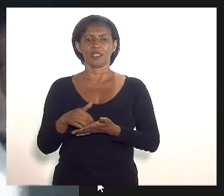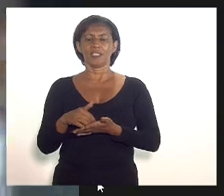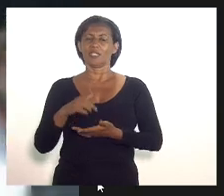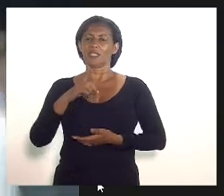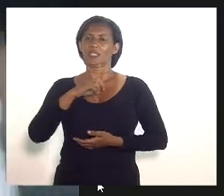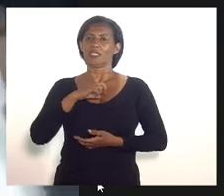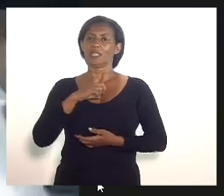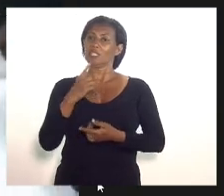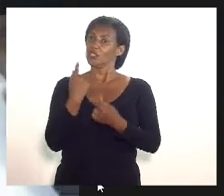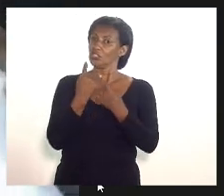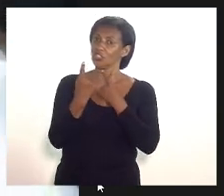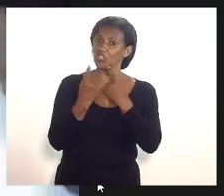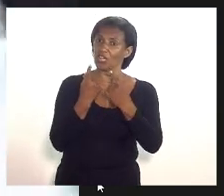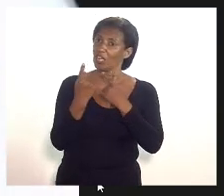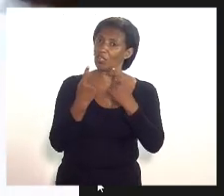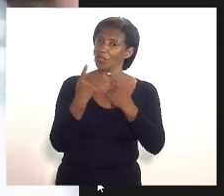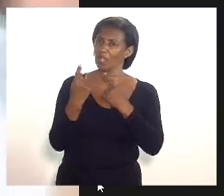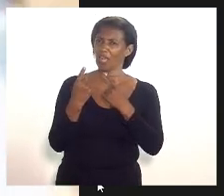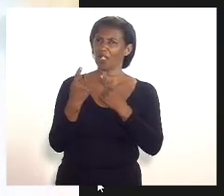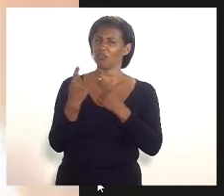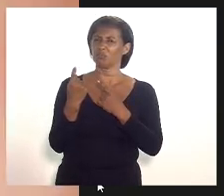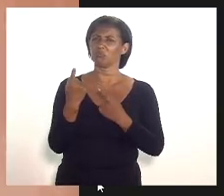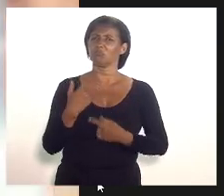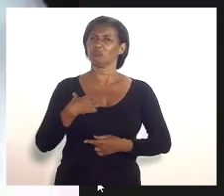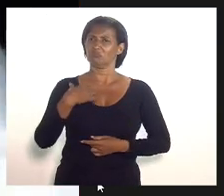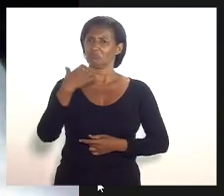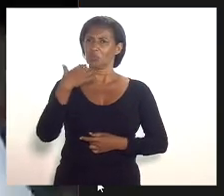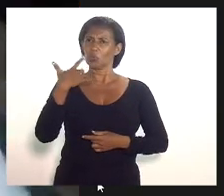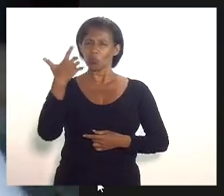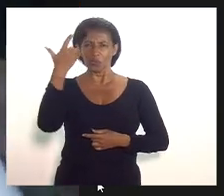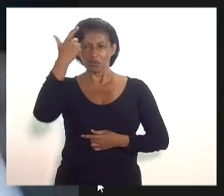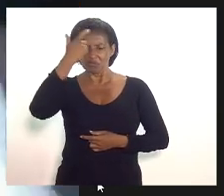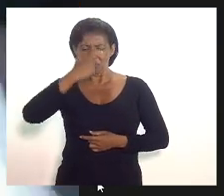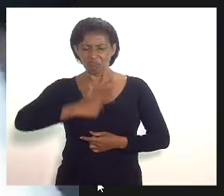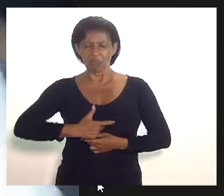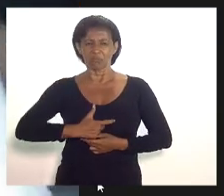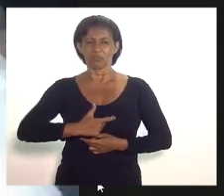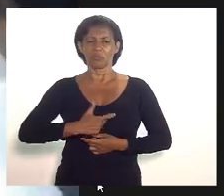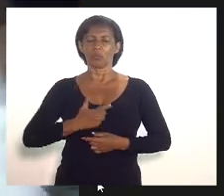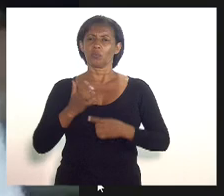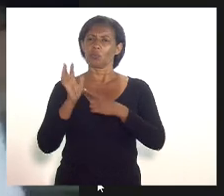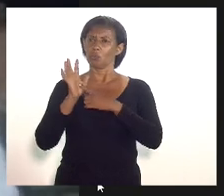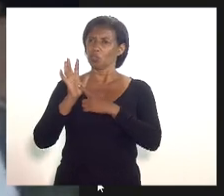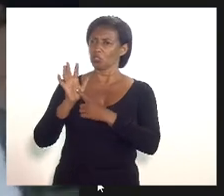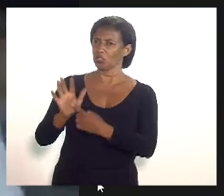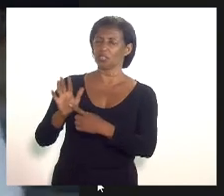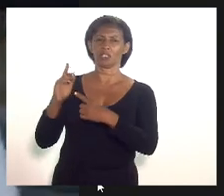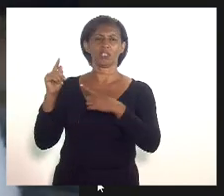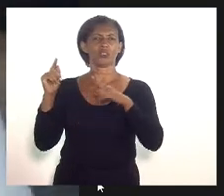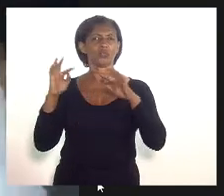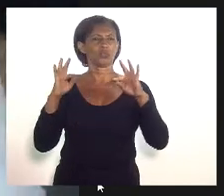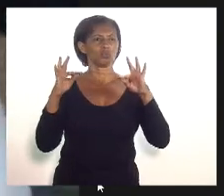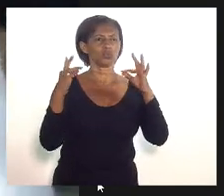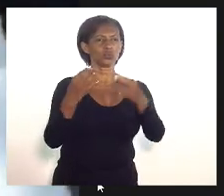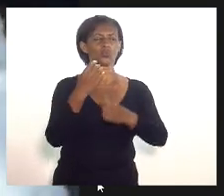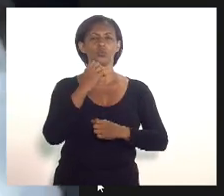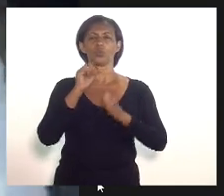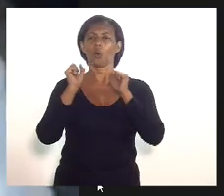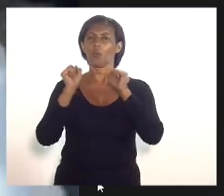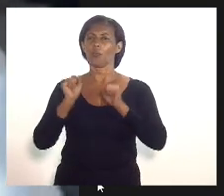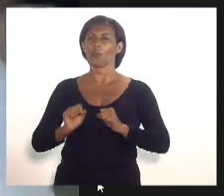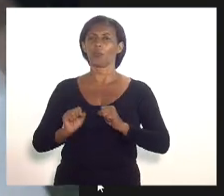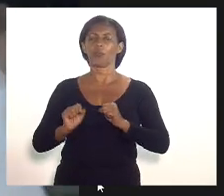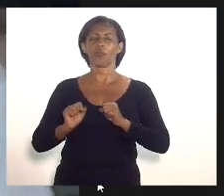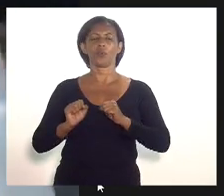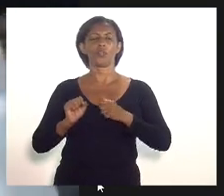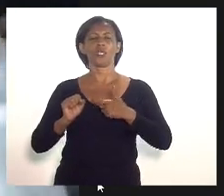dialogado com tanta franqueza e demonstrando inclusive aos seus pares secretários de Estado ao próprio Poder Executivo